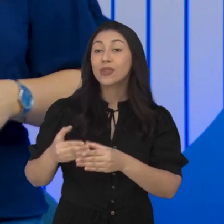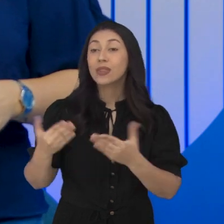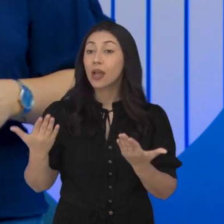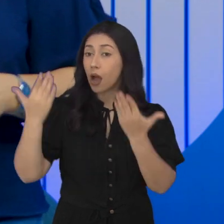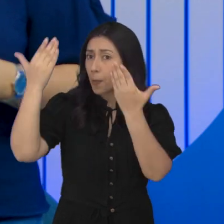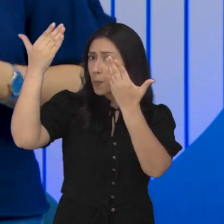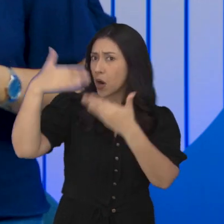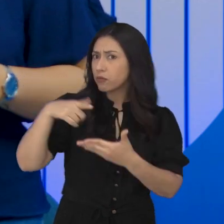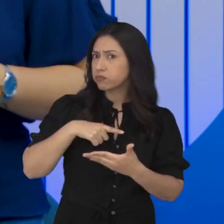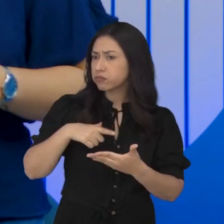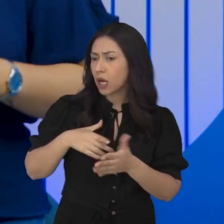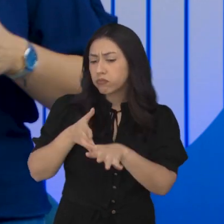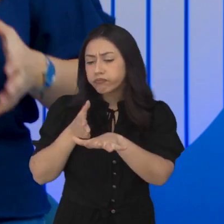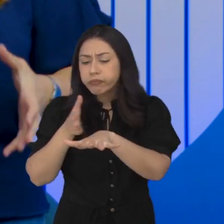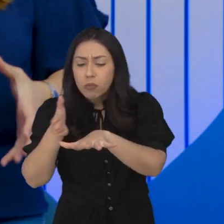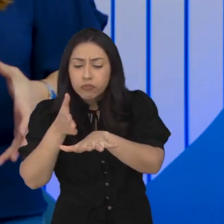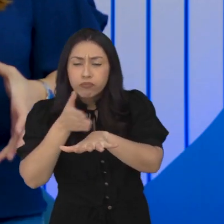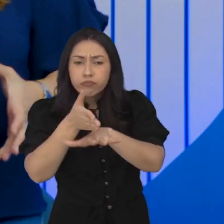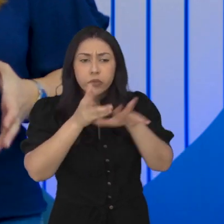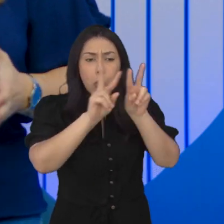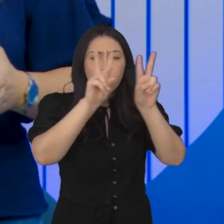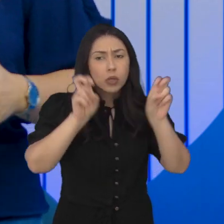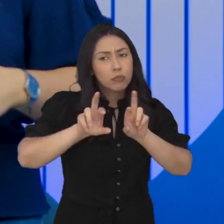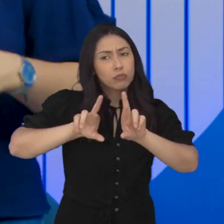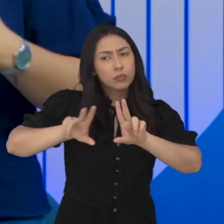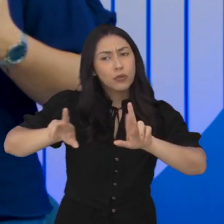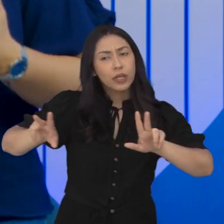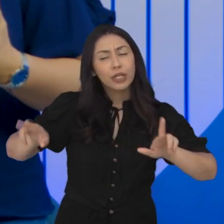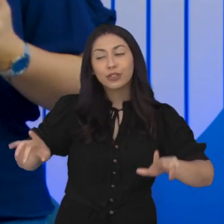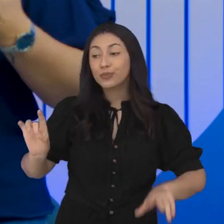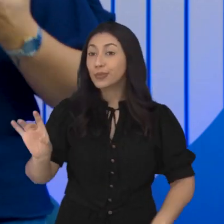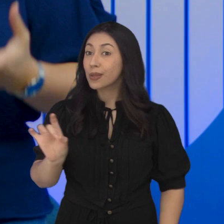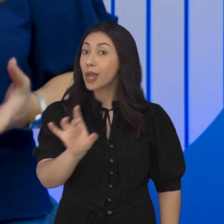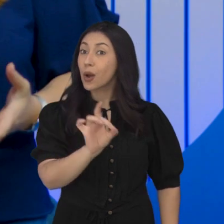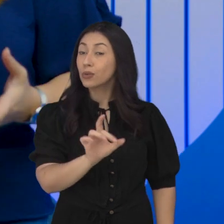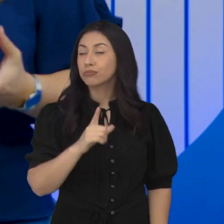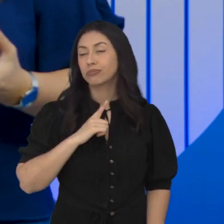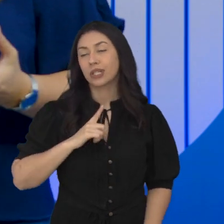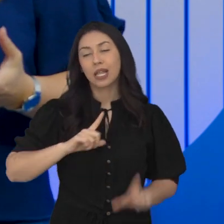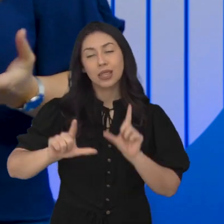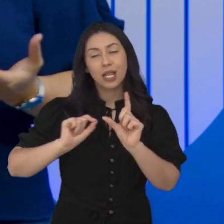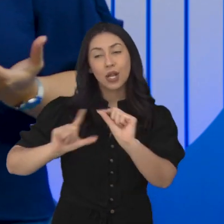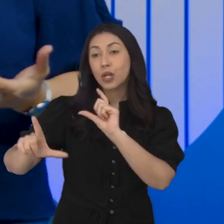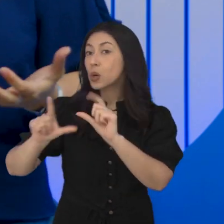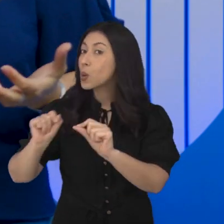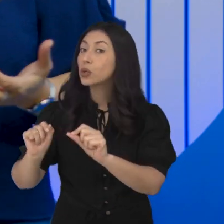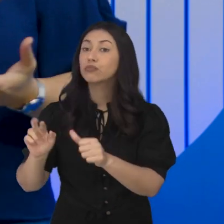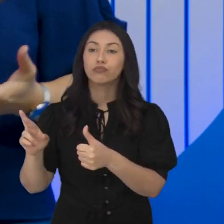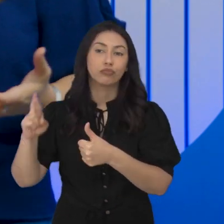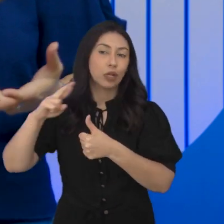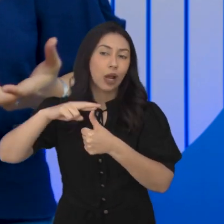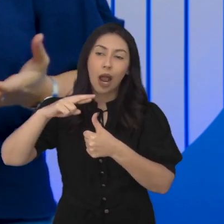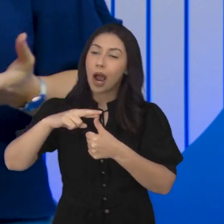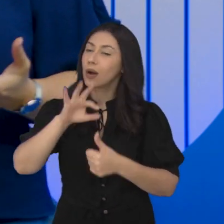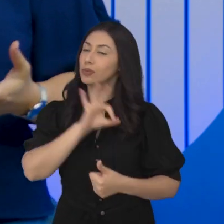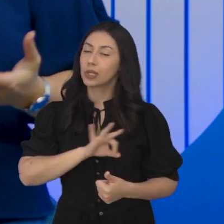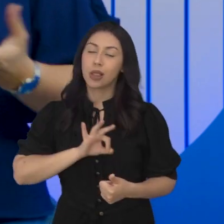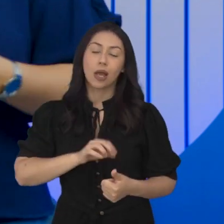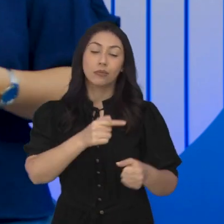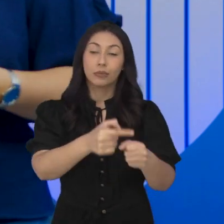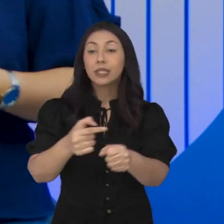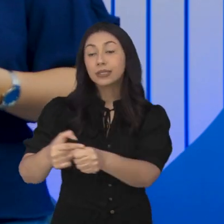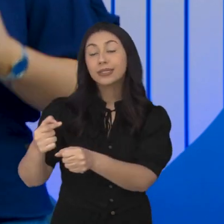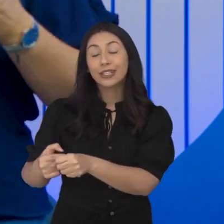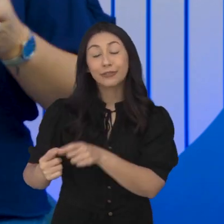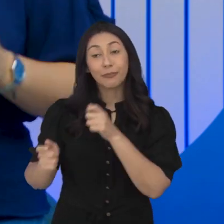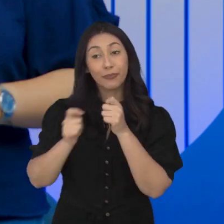carreira pública. A prova é dividida em eixos temáticos e dentro de cada um são muitas possibilidades de cargos, salários, instituições